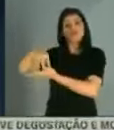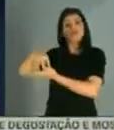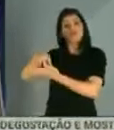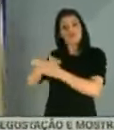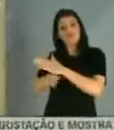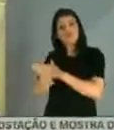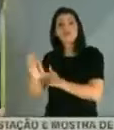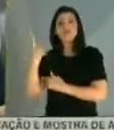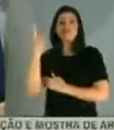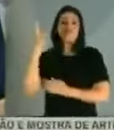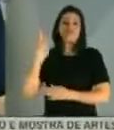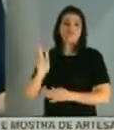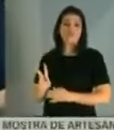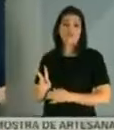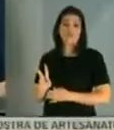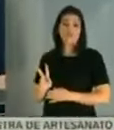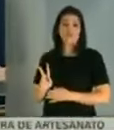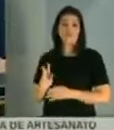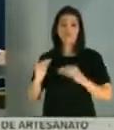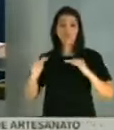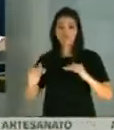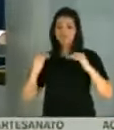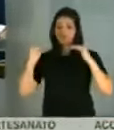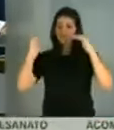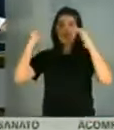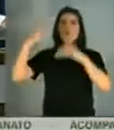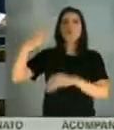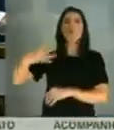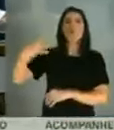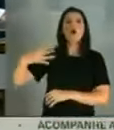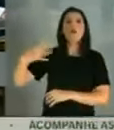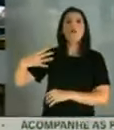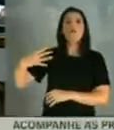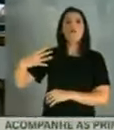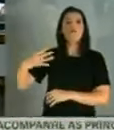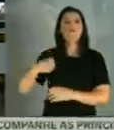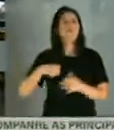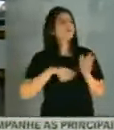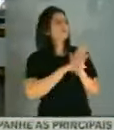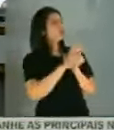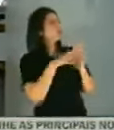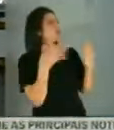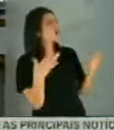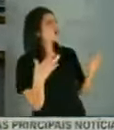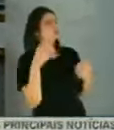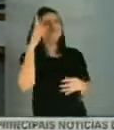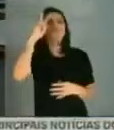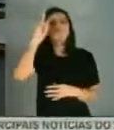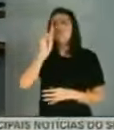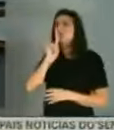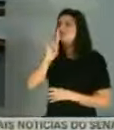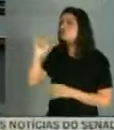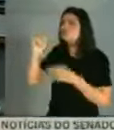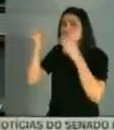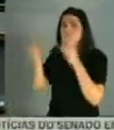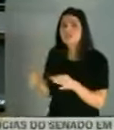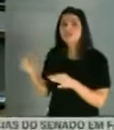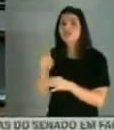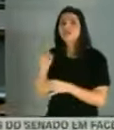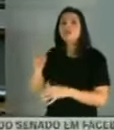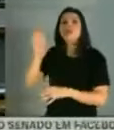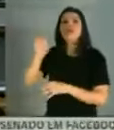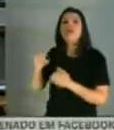pendrive no quarto andar. Quando foi? Eu não lembro a data, eu fui entregar um pendrive lá. quem?